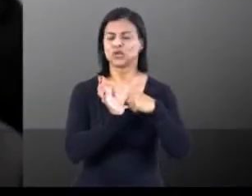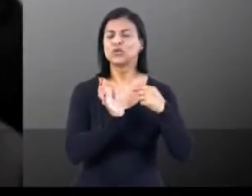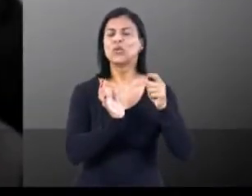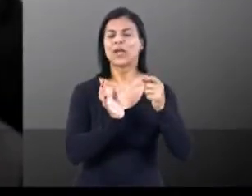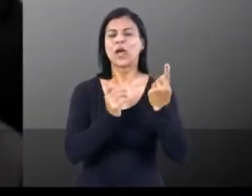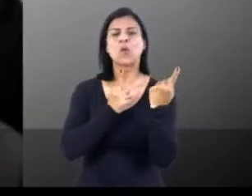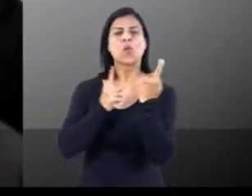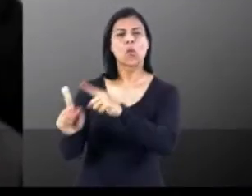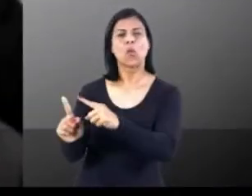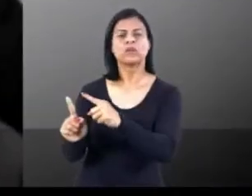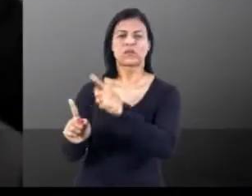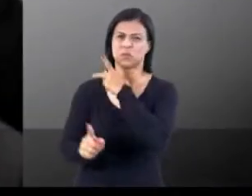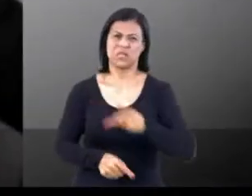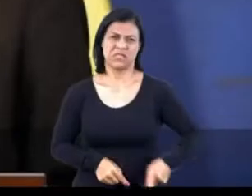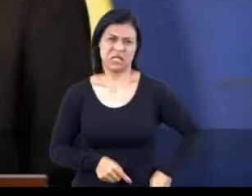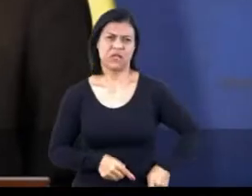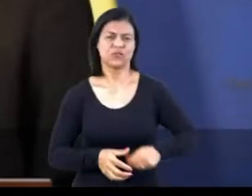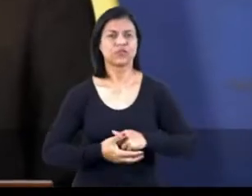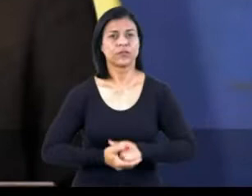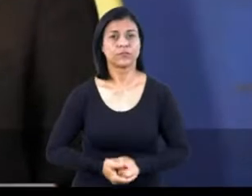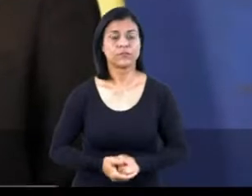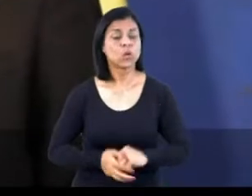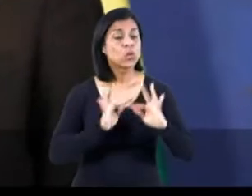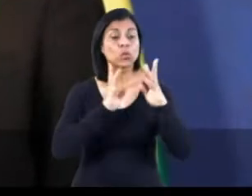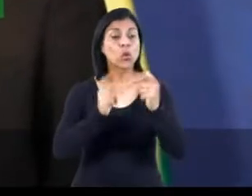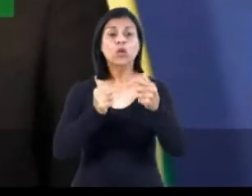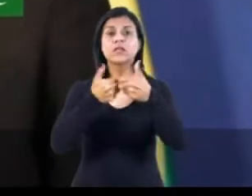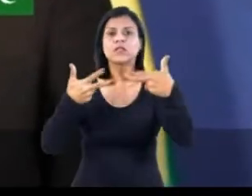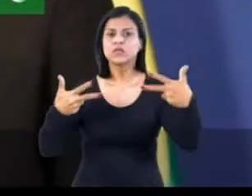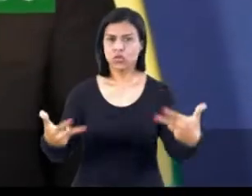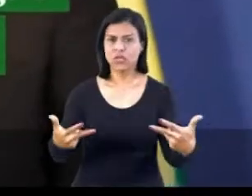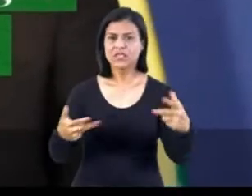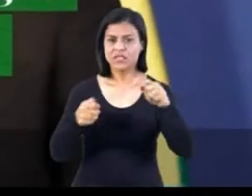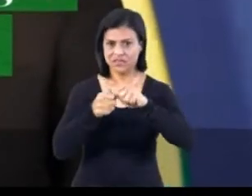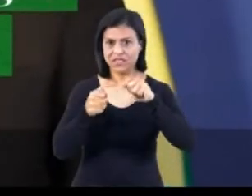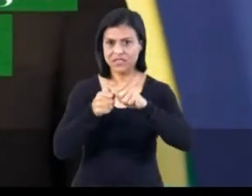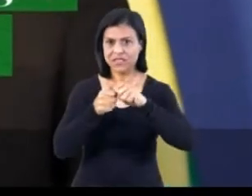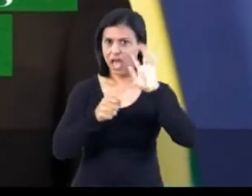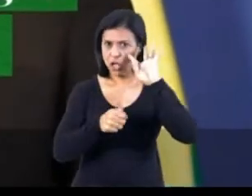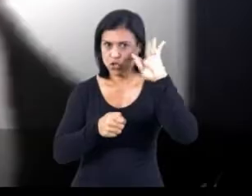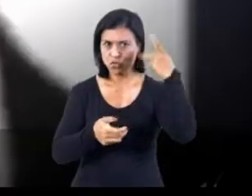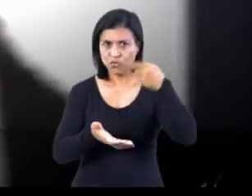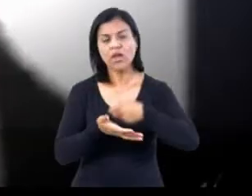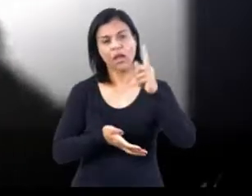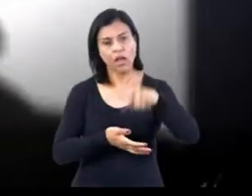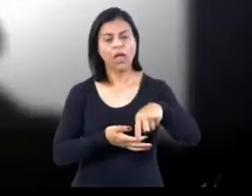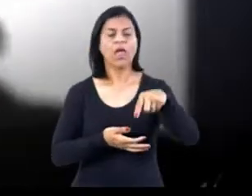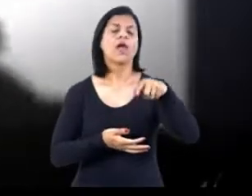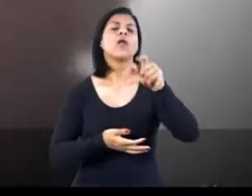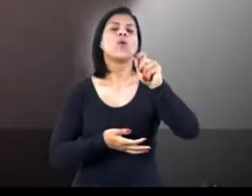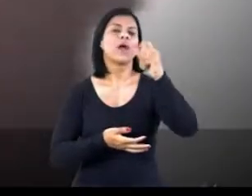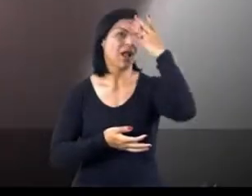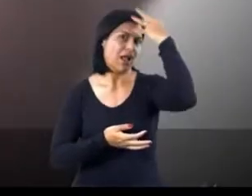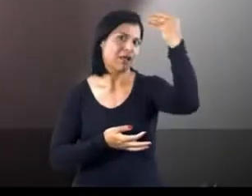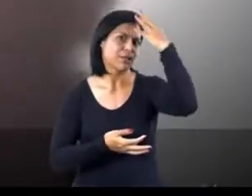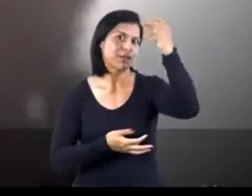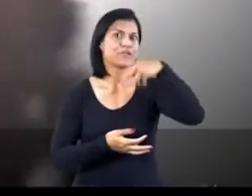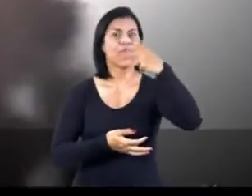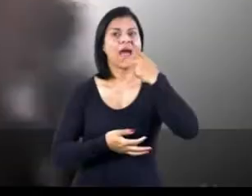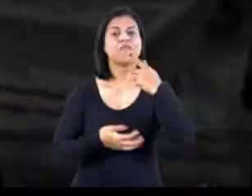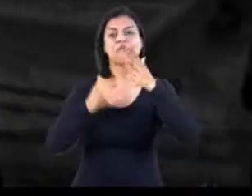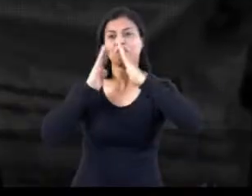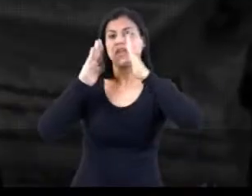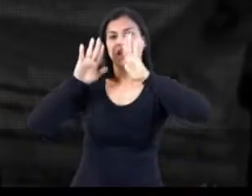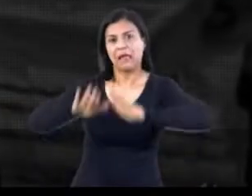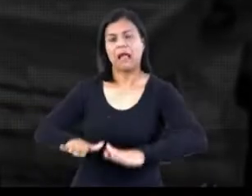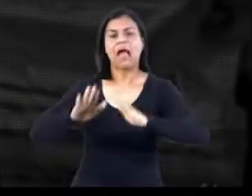República, ao projeto do presidente da República. Todas as ações que eram decididas, Casagrande sabotava. Fiquem em casa. Fiquem